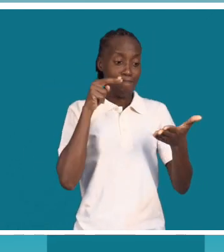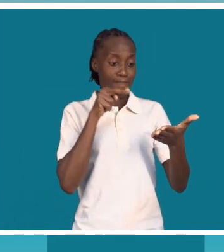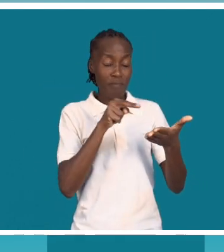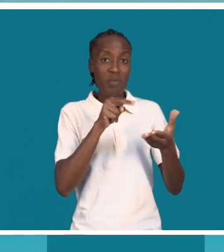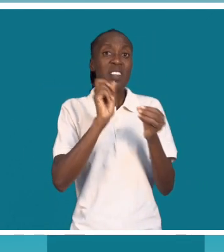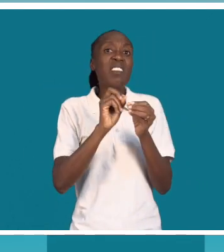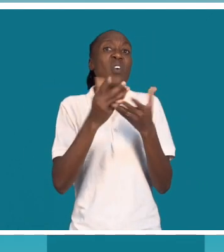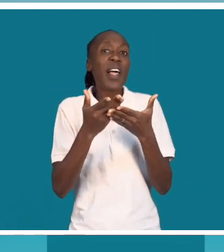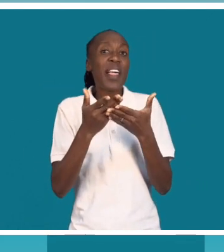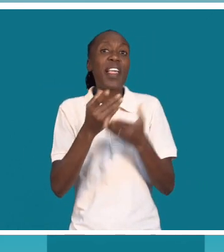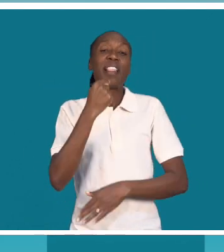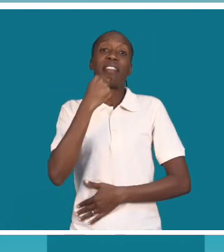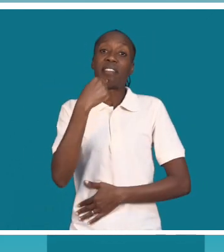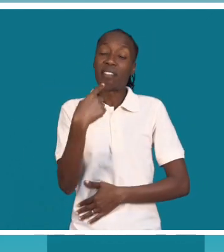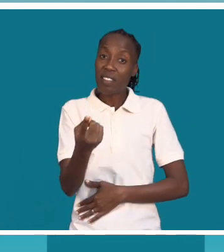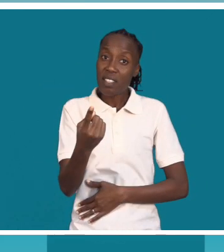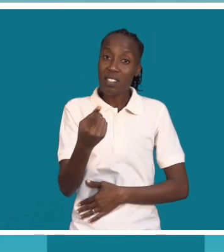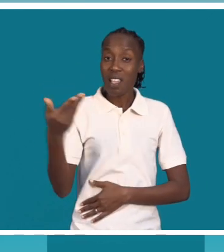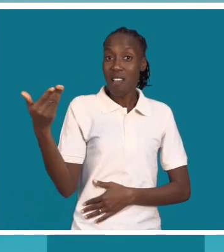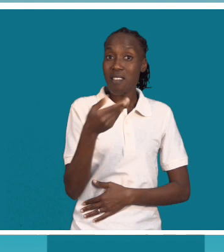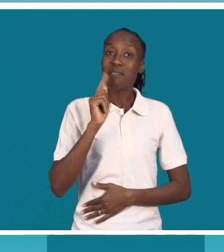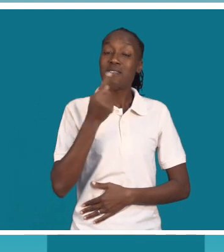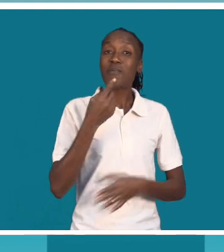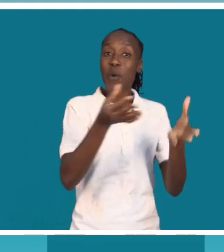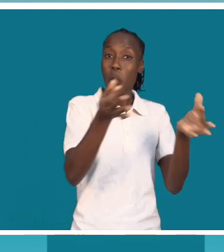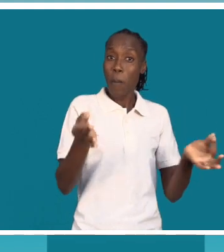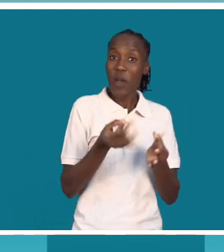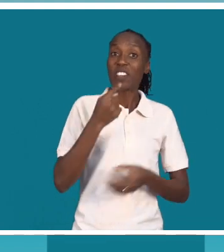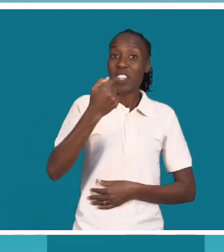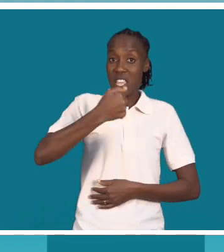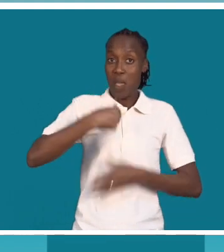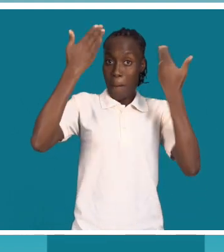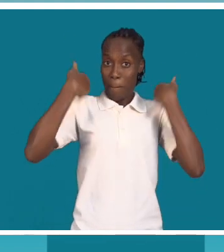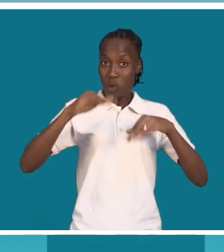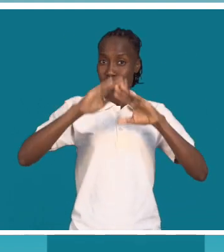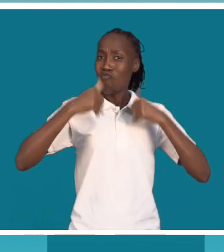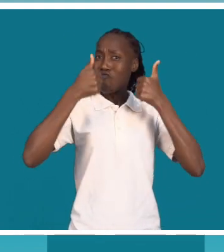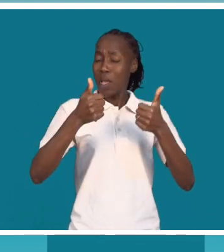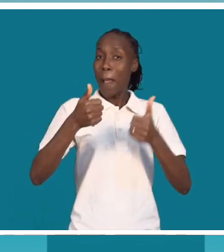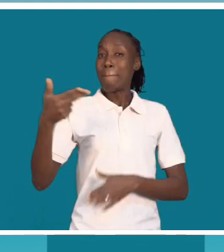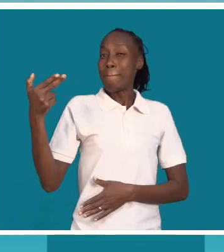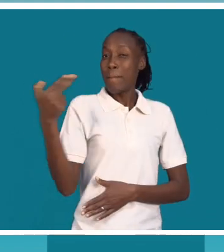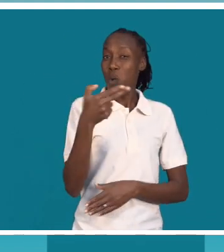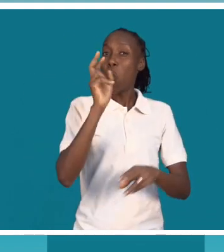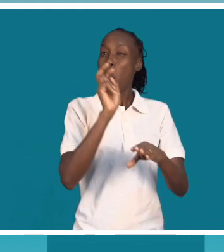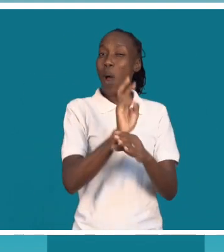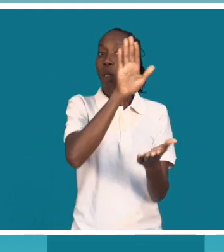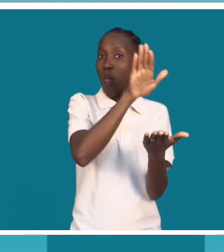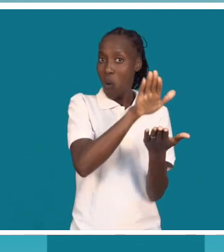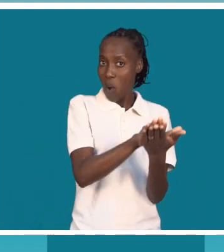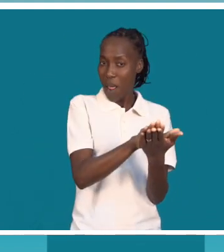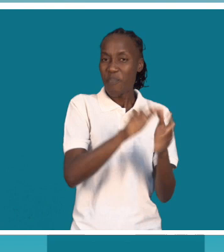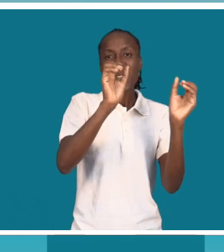A bala está alojada no lugar de difícil remoção, pois pode afetar outros órgãos.